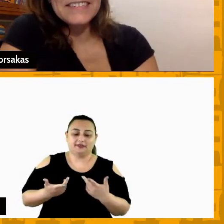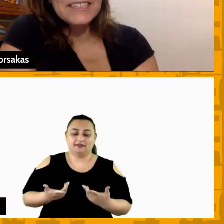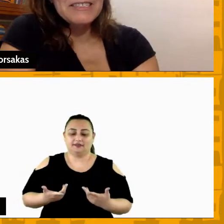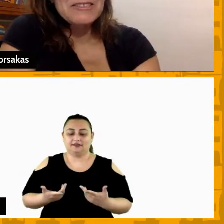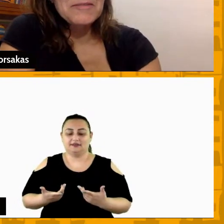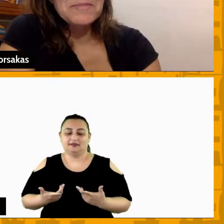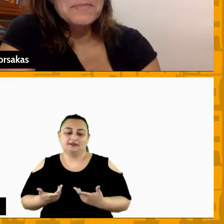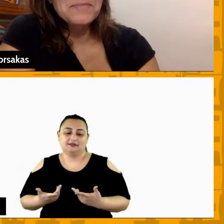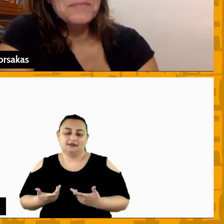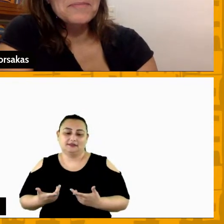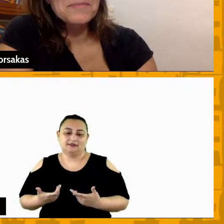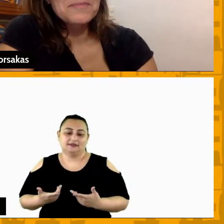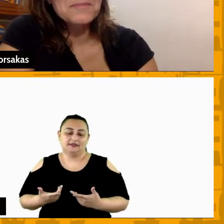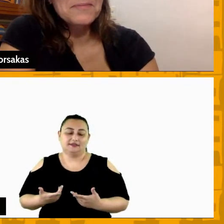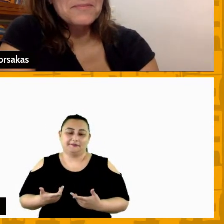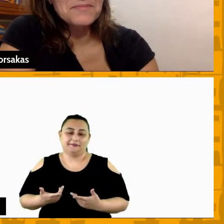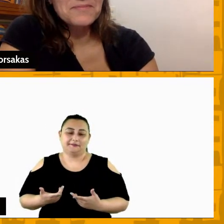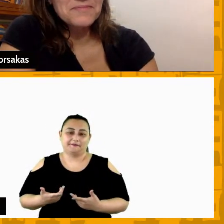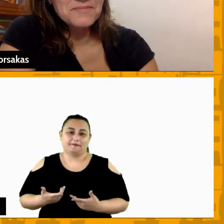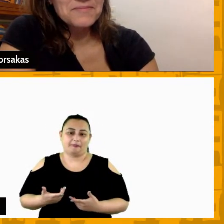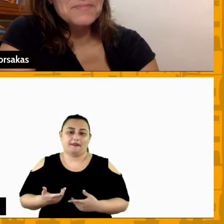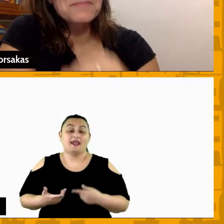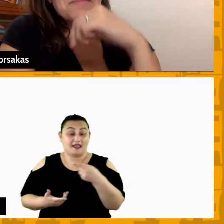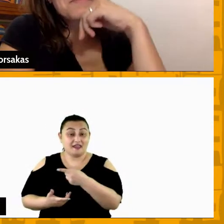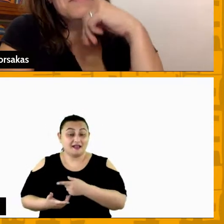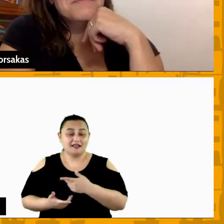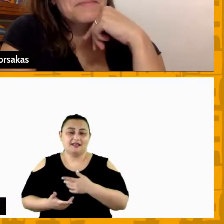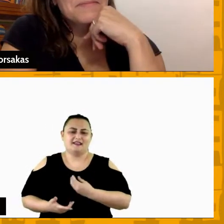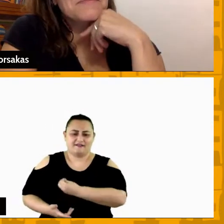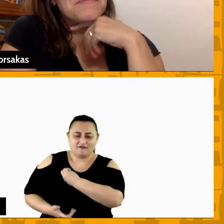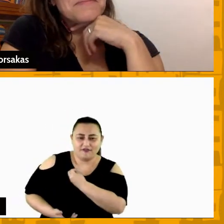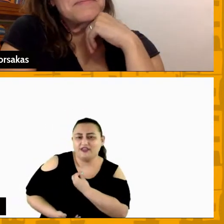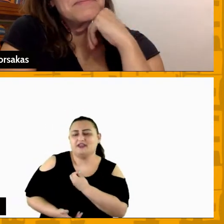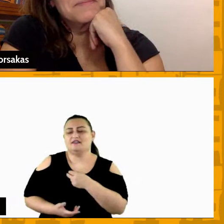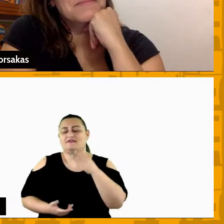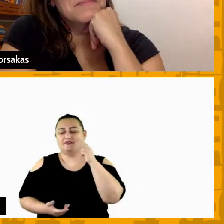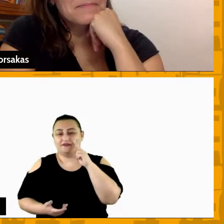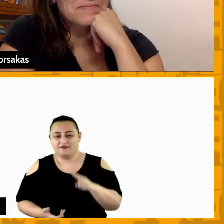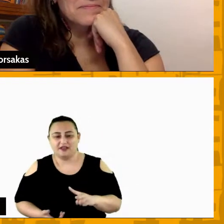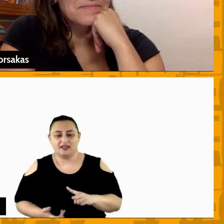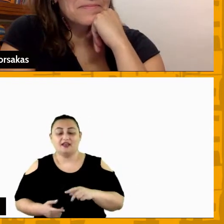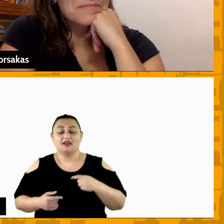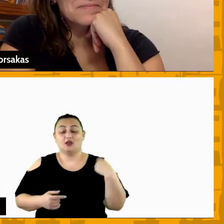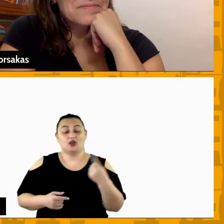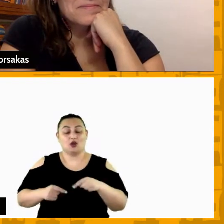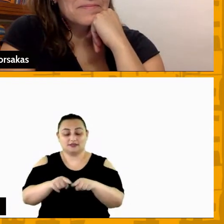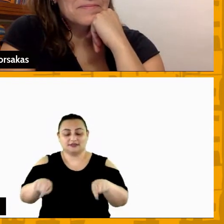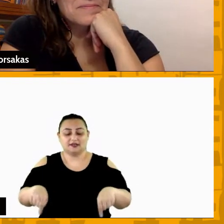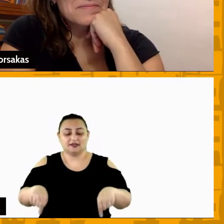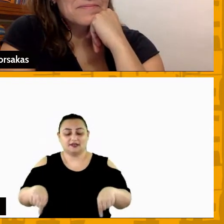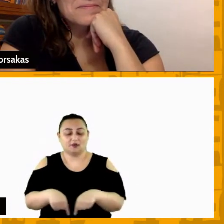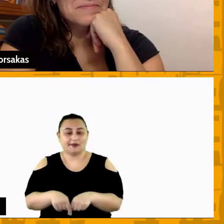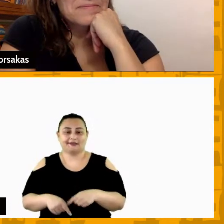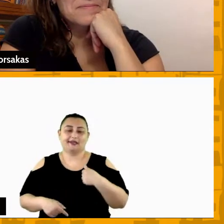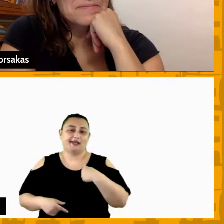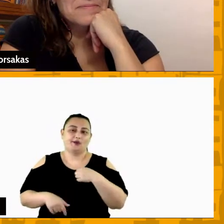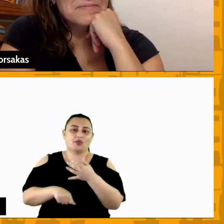o Augusto está falando ele convive com a gente e visualiza a gente na quadra não somos técnicos que fazem